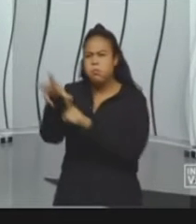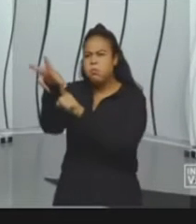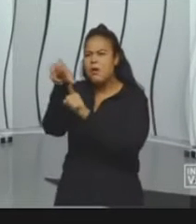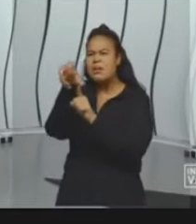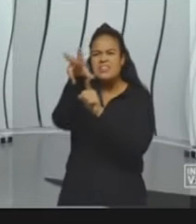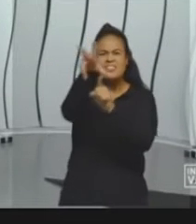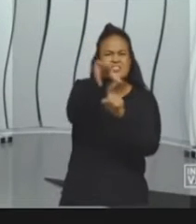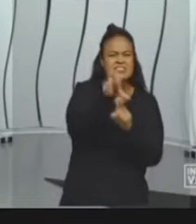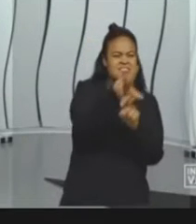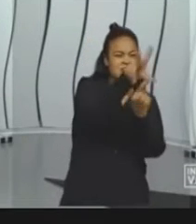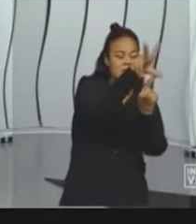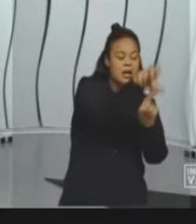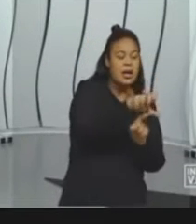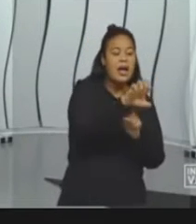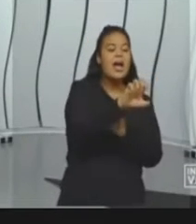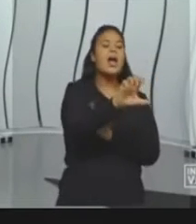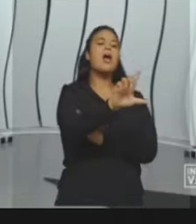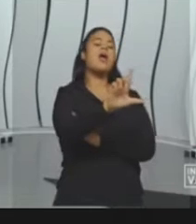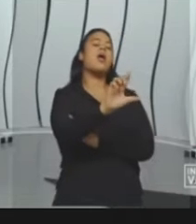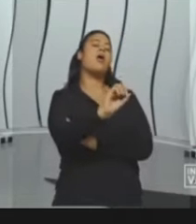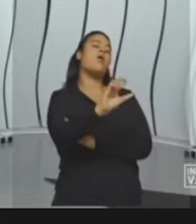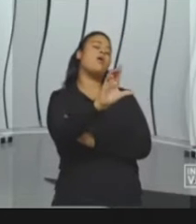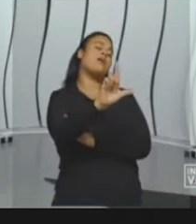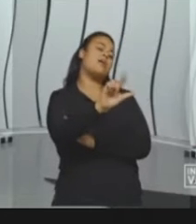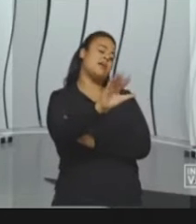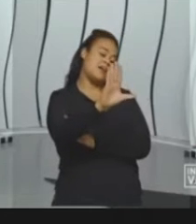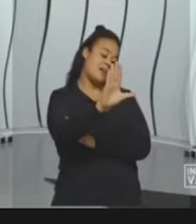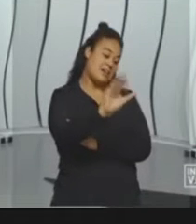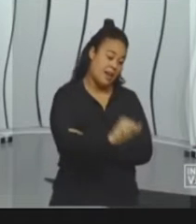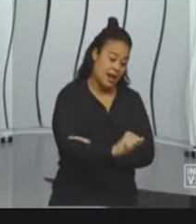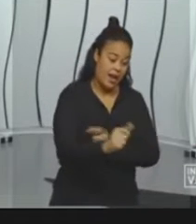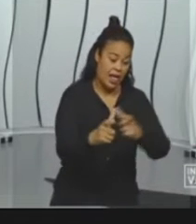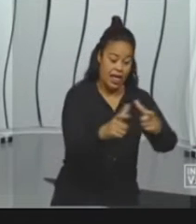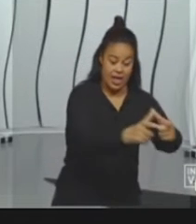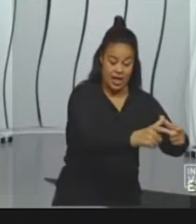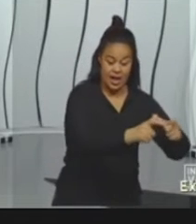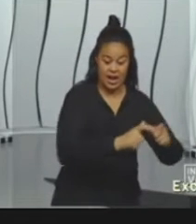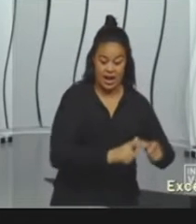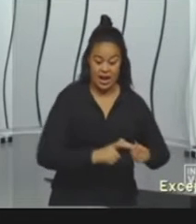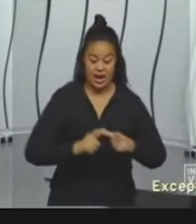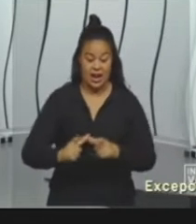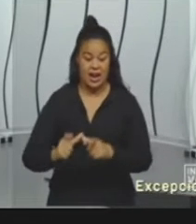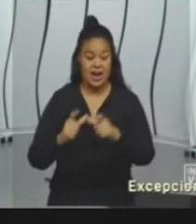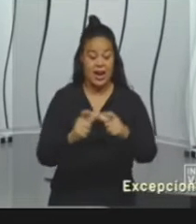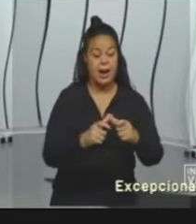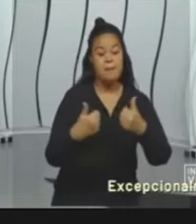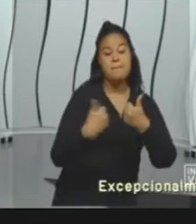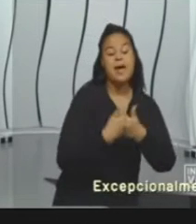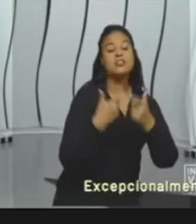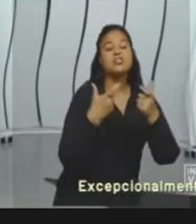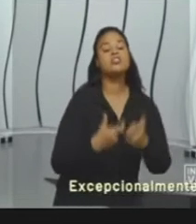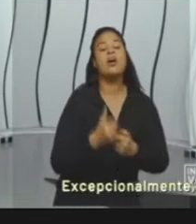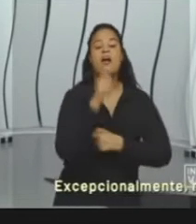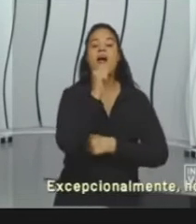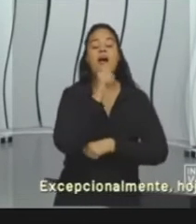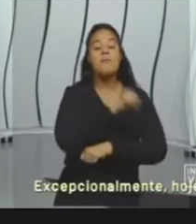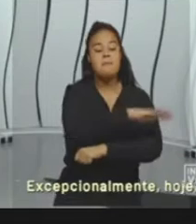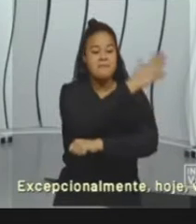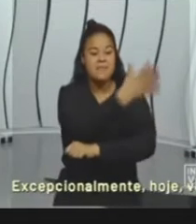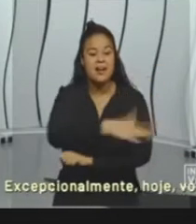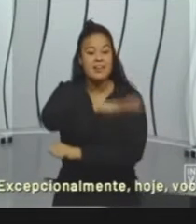energia eólica, eles são colocados em regiões costeiras, próximas às praias, regiões